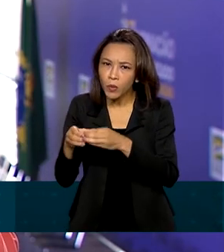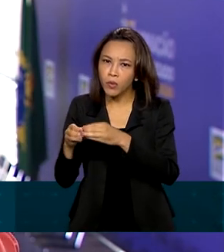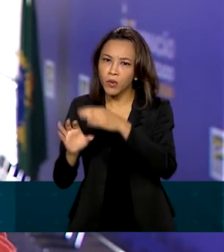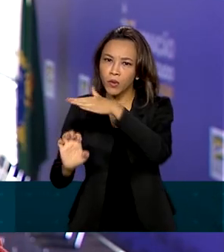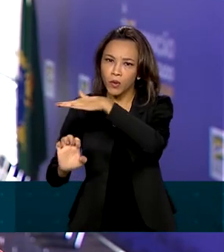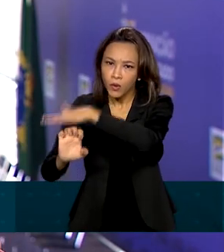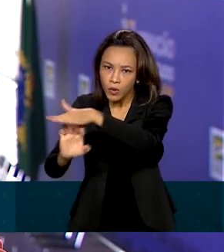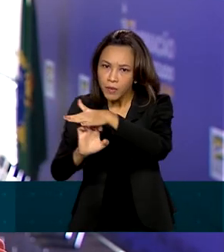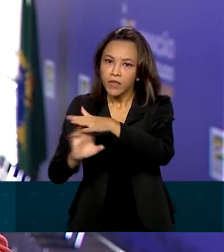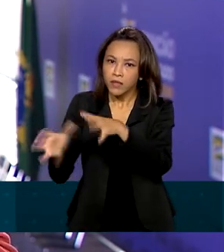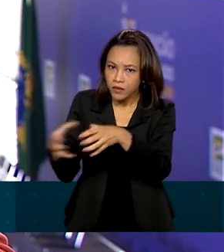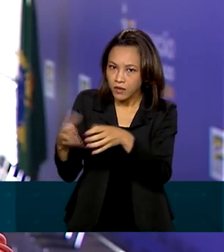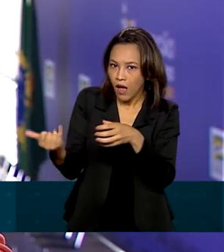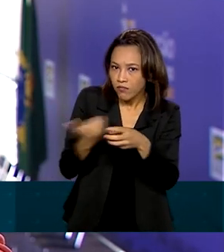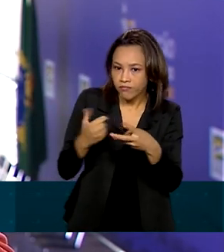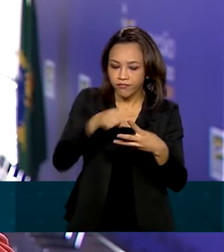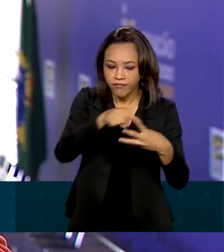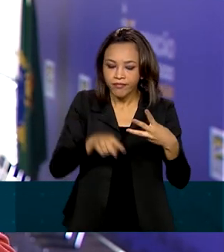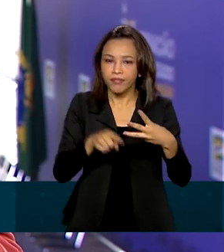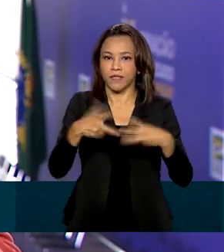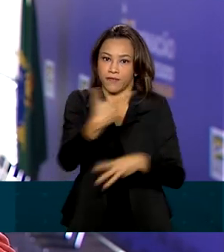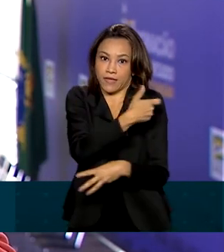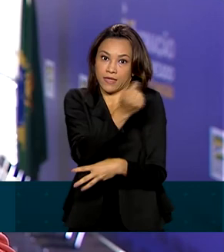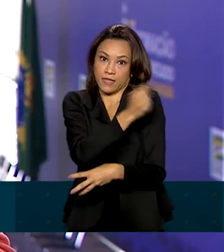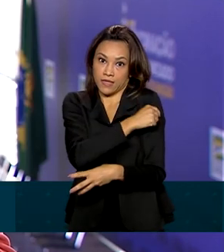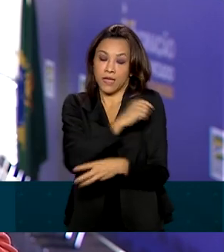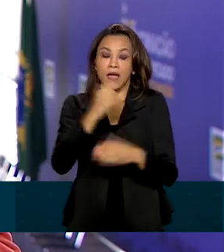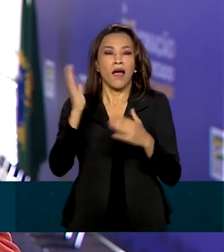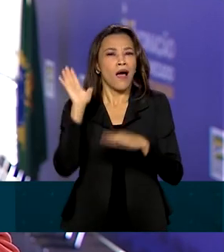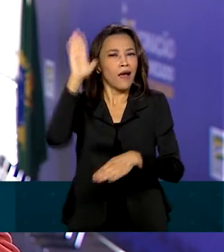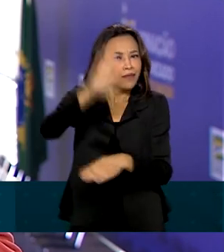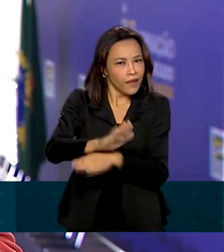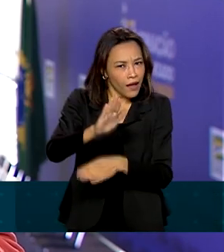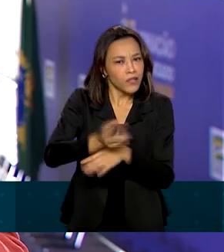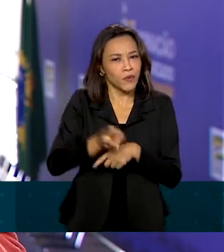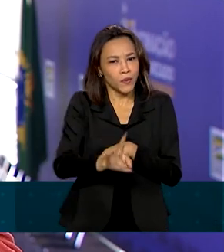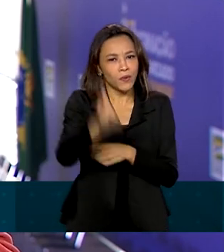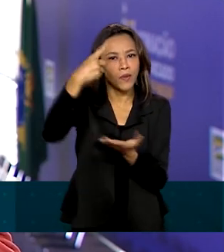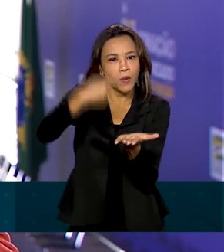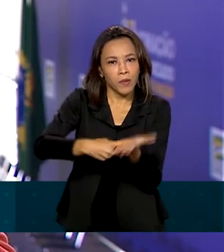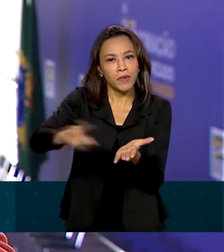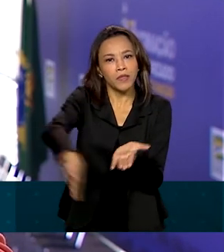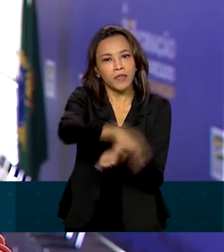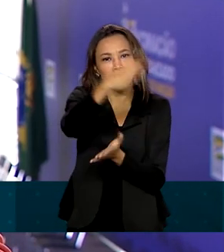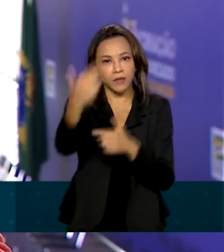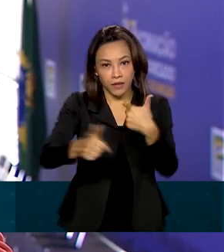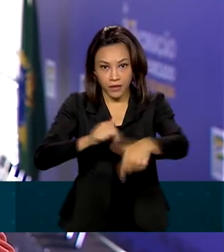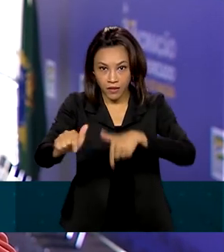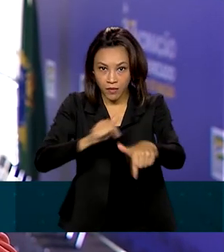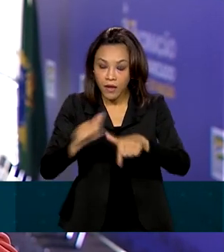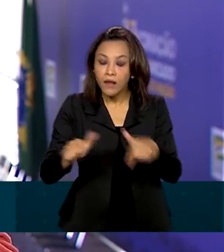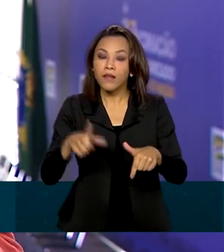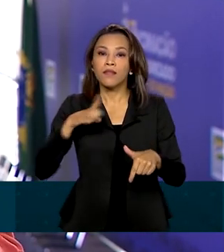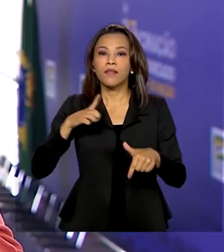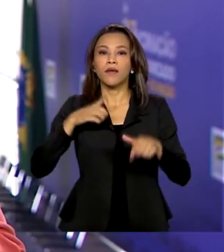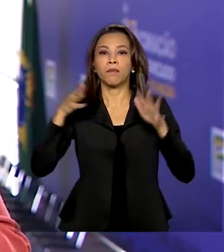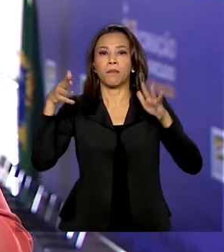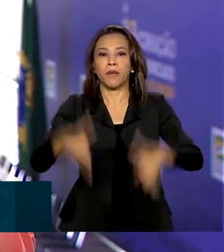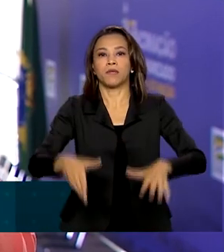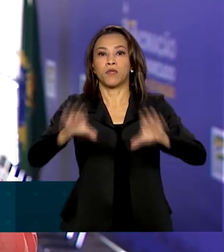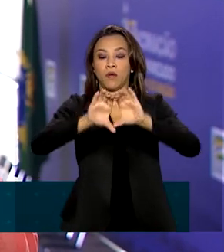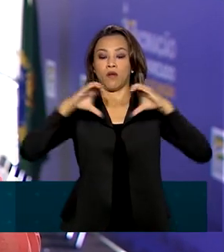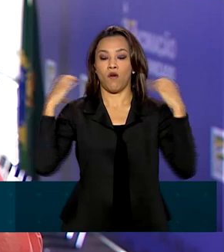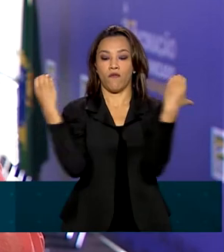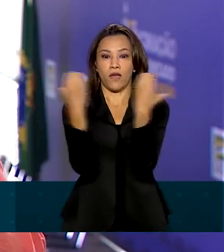Facility. E mais tarde, o presidente Jair Bolsonaro segue a agenda dele aqui no Palácio do Planalto. Ele participa de uma conferência virtual